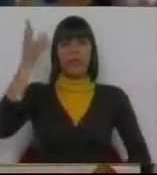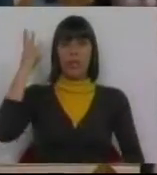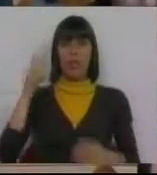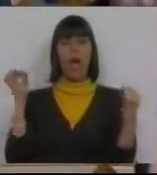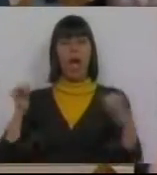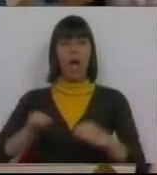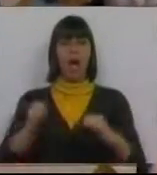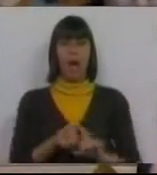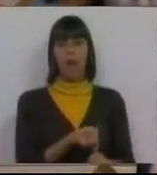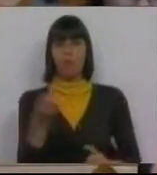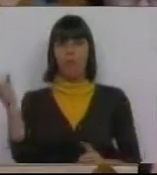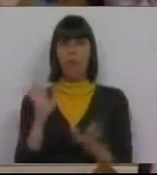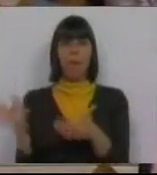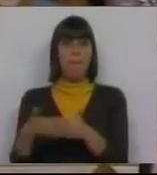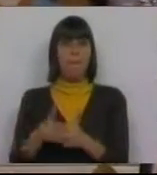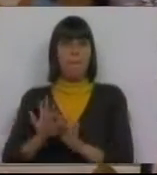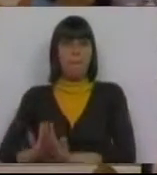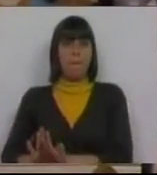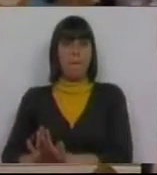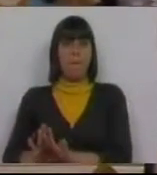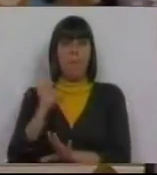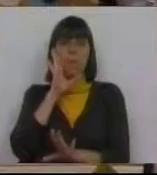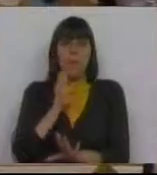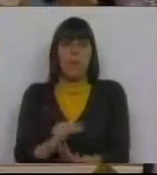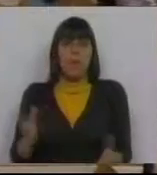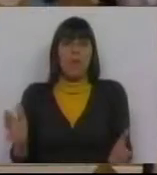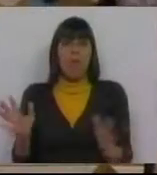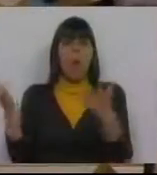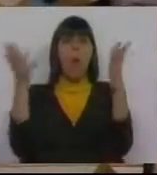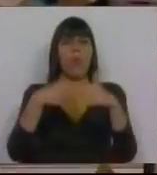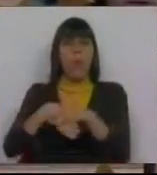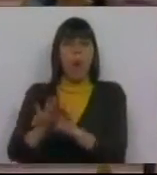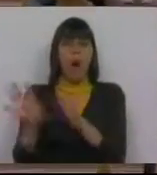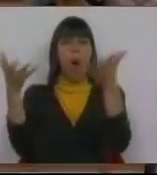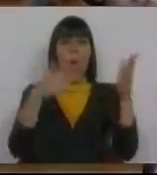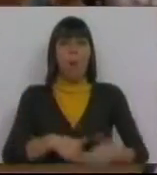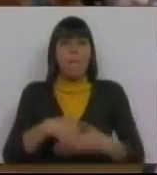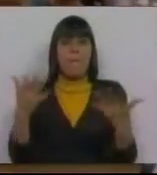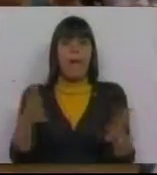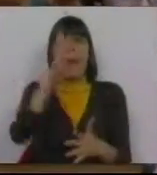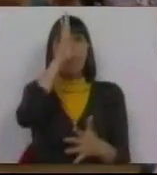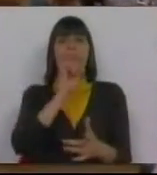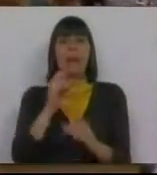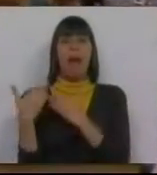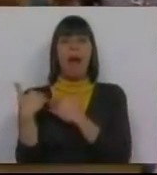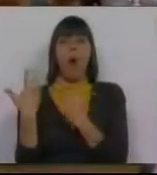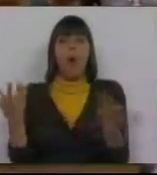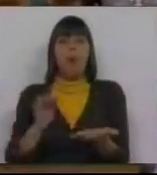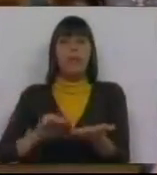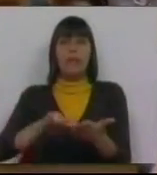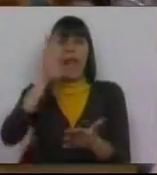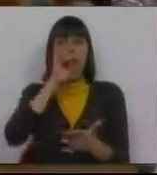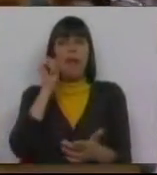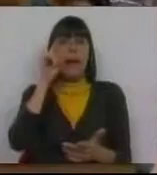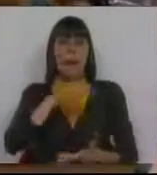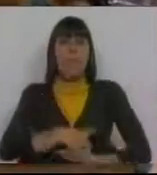de acordos que estão fechados, não se sabe em que gaveta de que Ministro ou de que Secretário